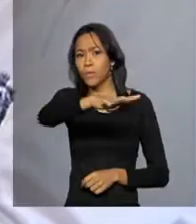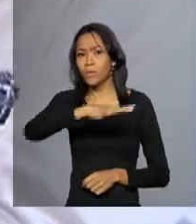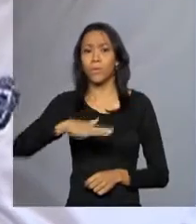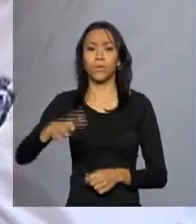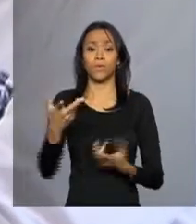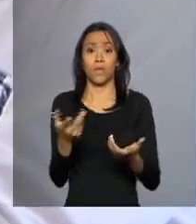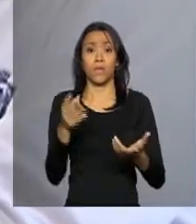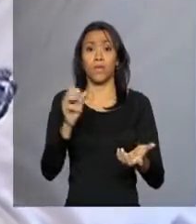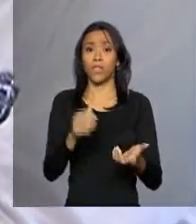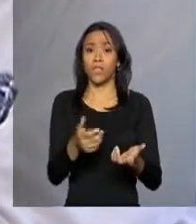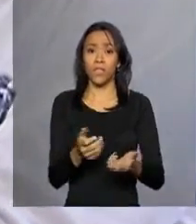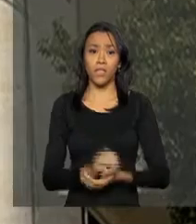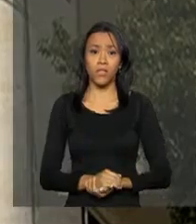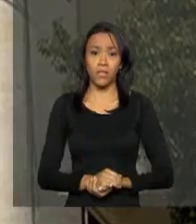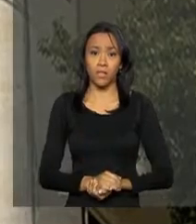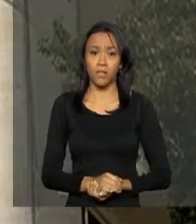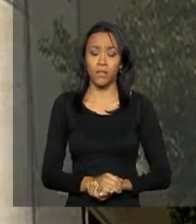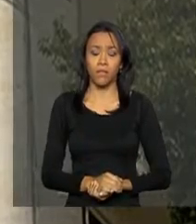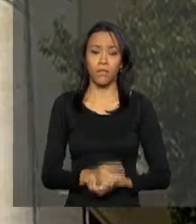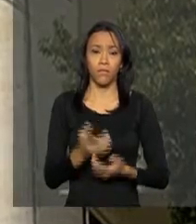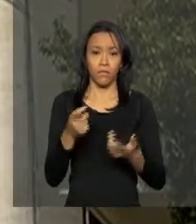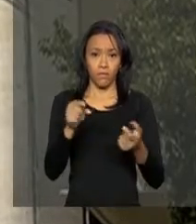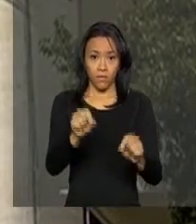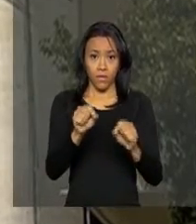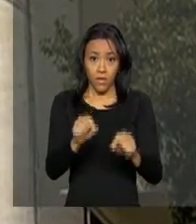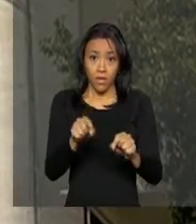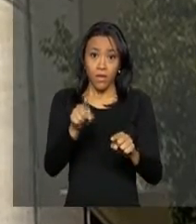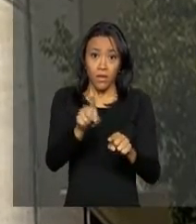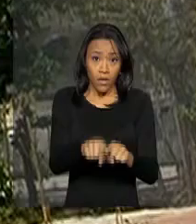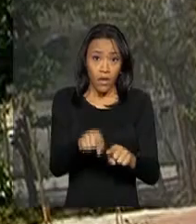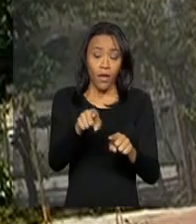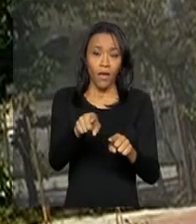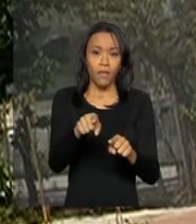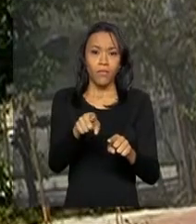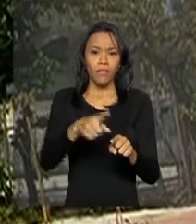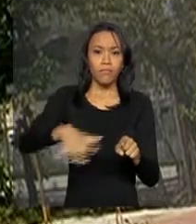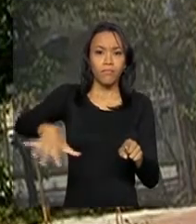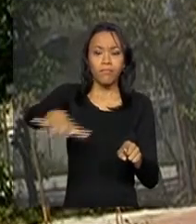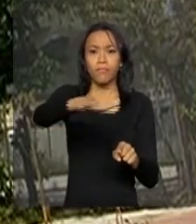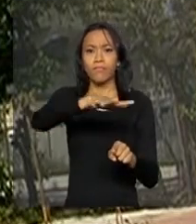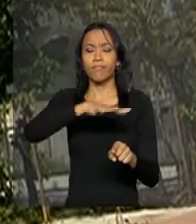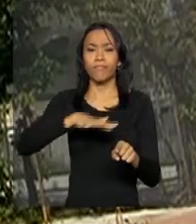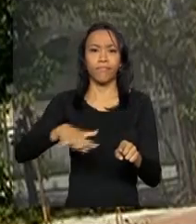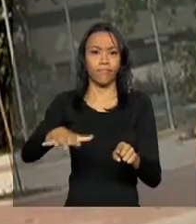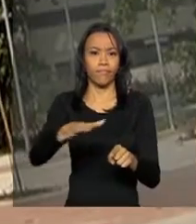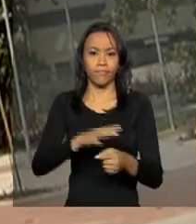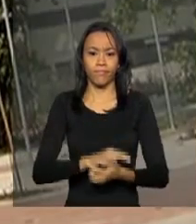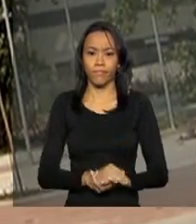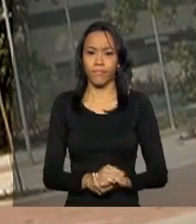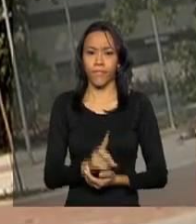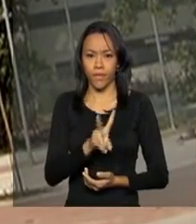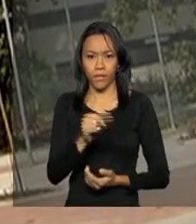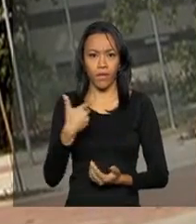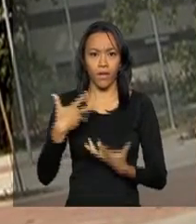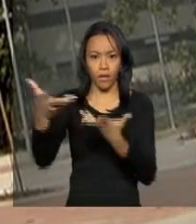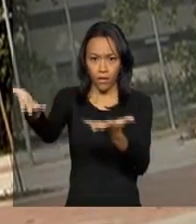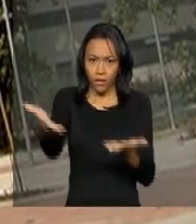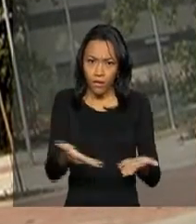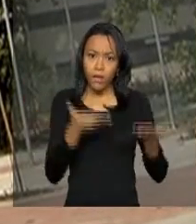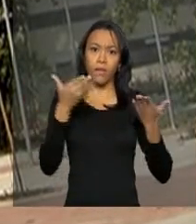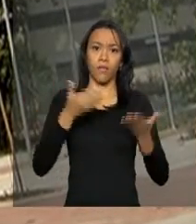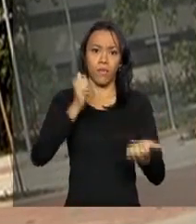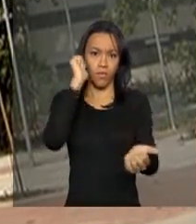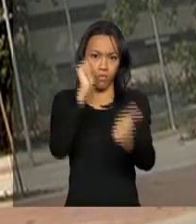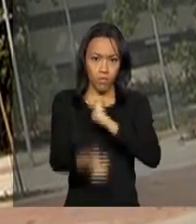da Prefeitura do Rio de Janeiro, que fica ao lado do estádio Newton Santos, mais conhecido como Engenhão, e que vai receber provas do